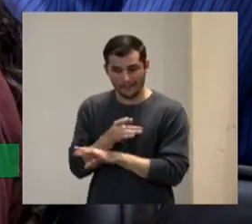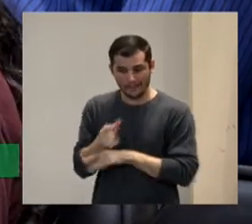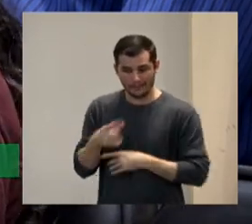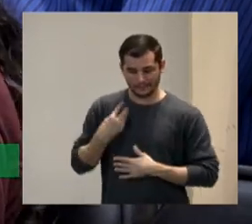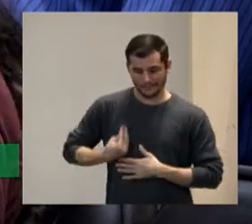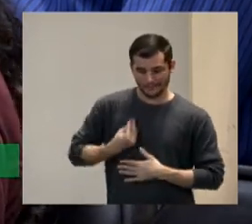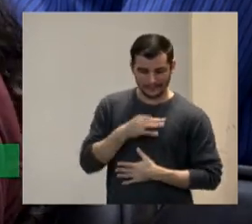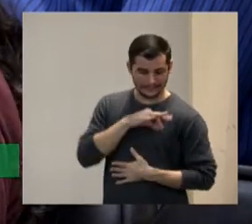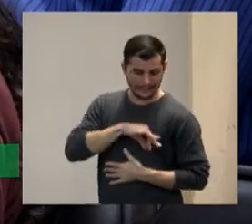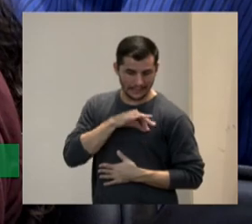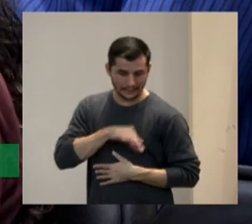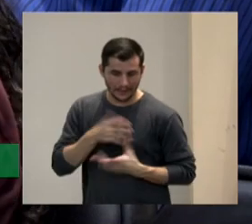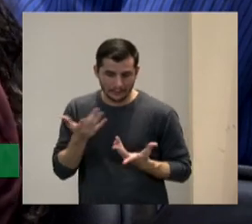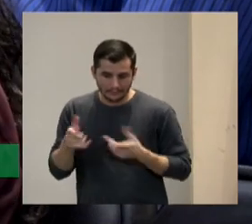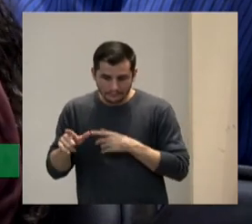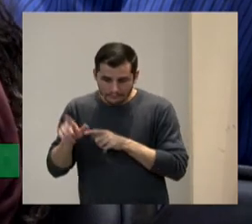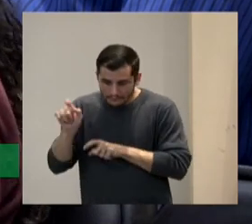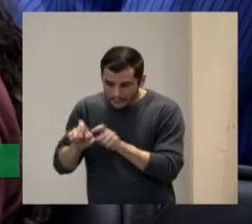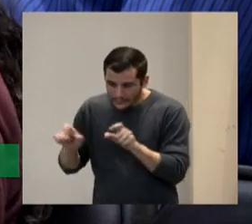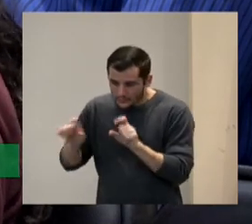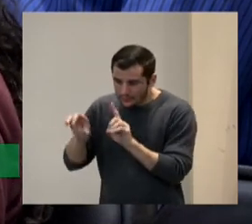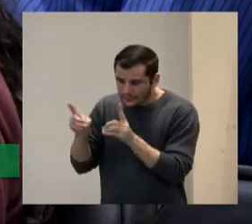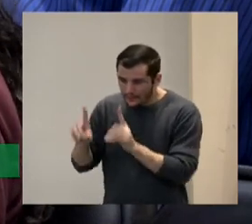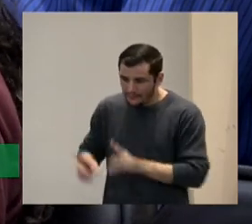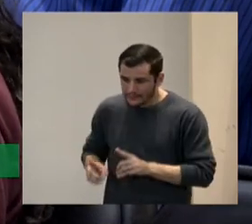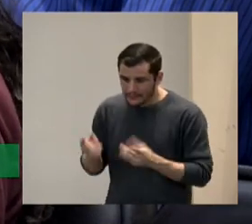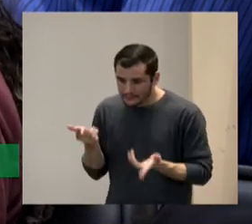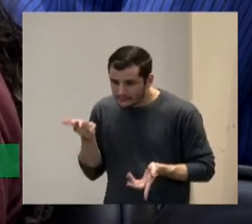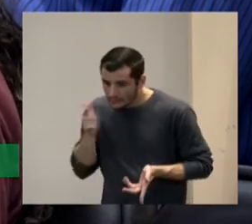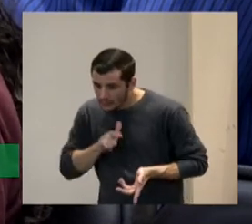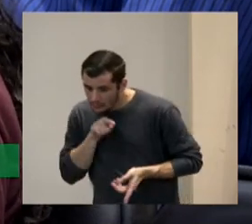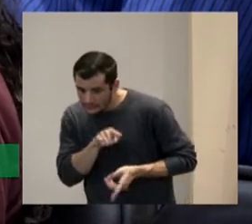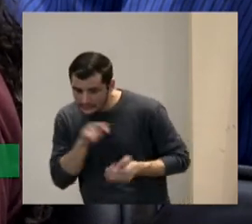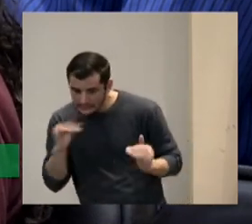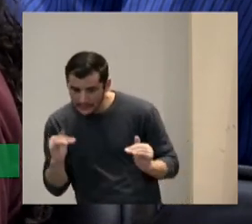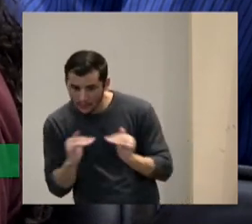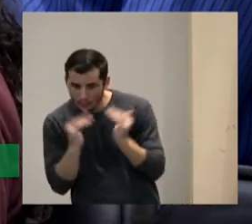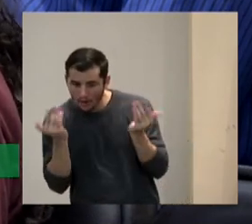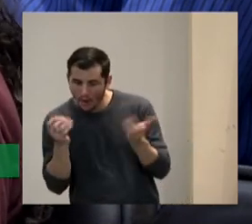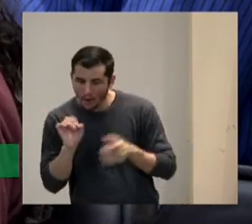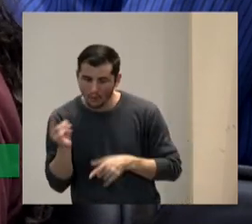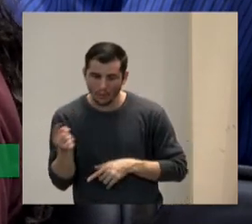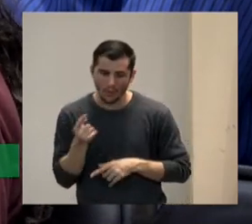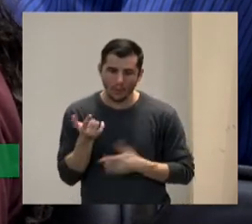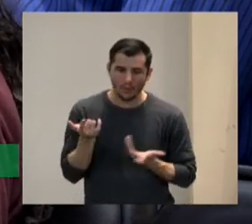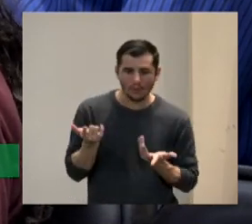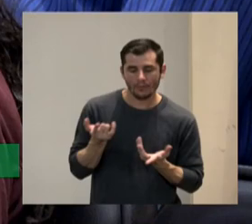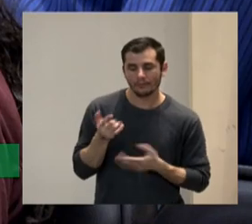porque os PCDs nem todos vão conseguir fazer o